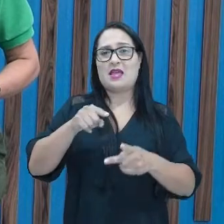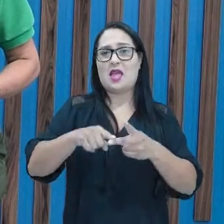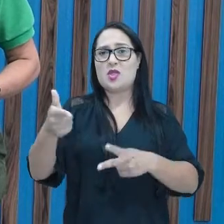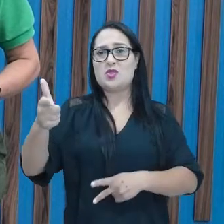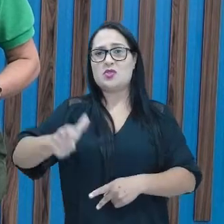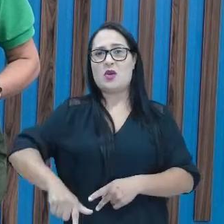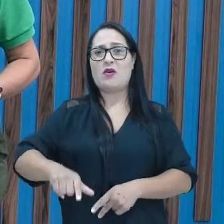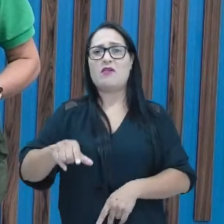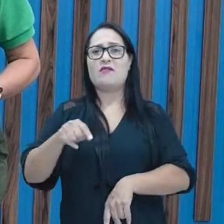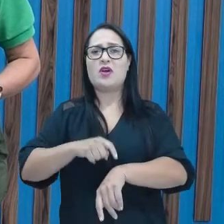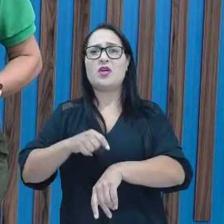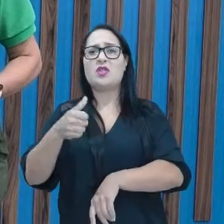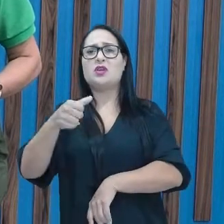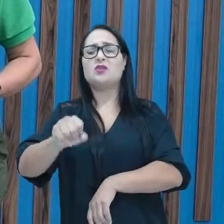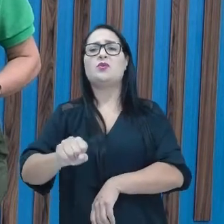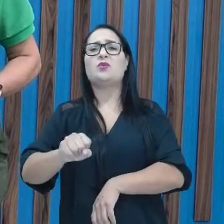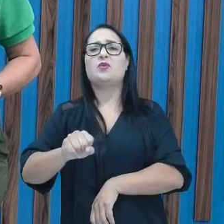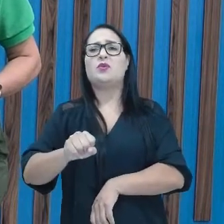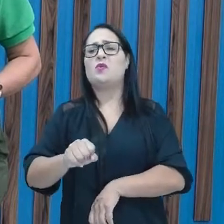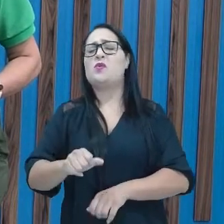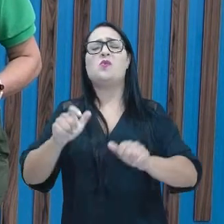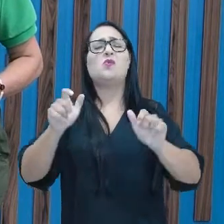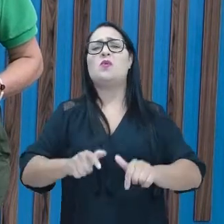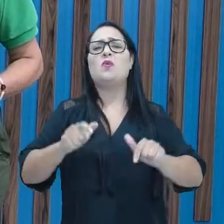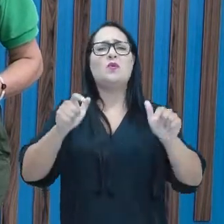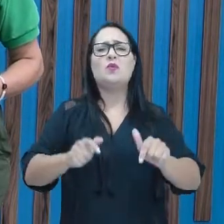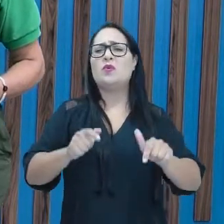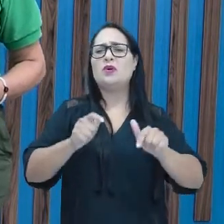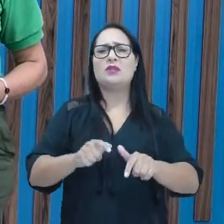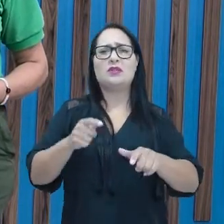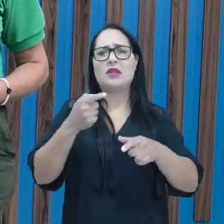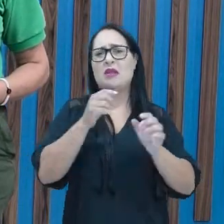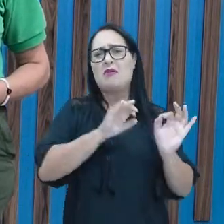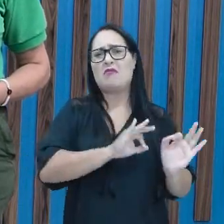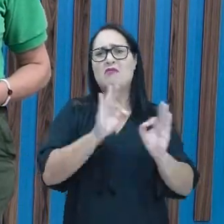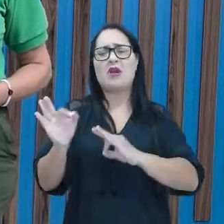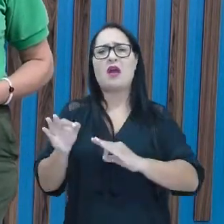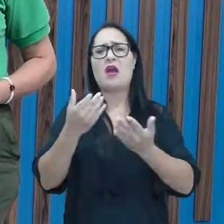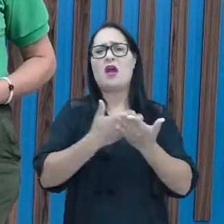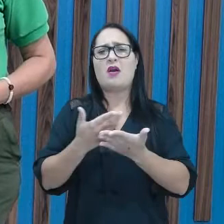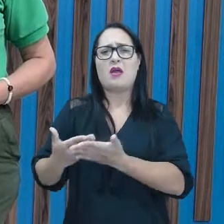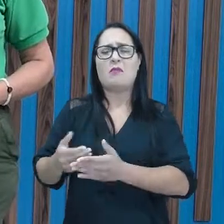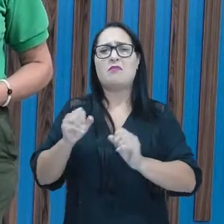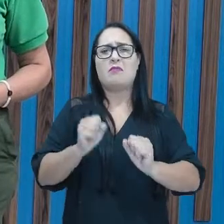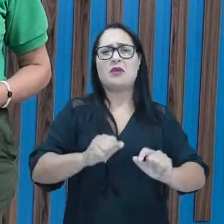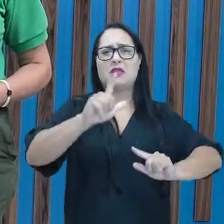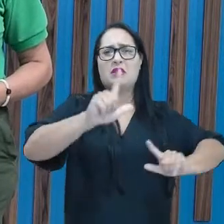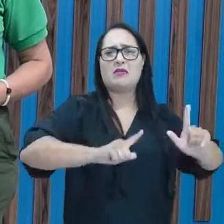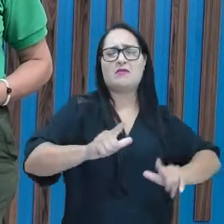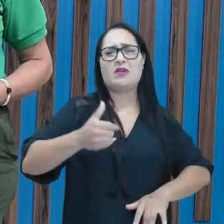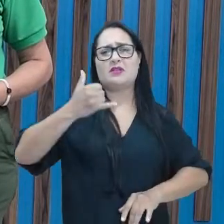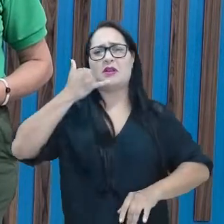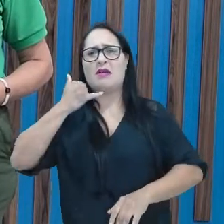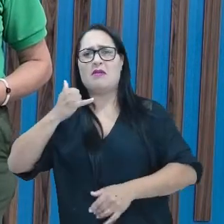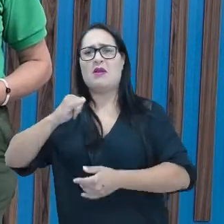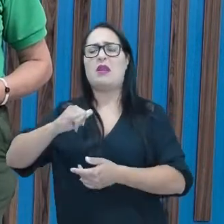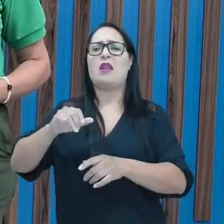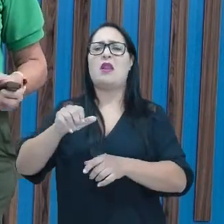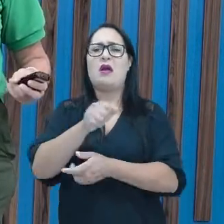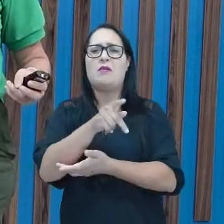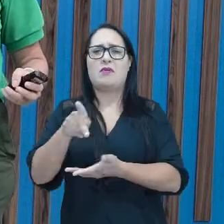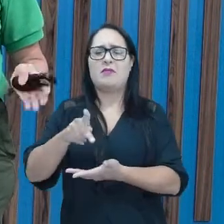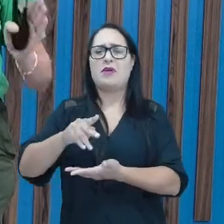Onde, professora Casey? E onde é que eu posso assistir a essas aulas? Você pode assistir pela TV, celular, aplicativo, tablet.